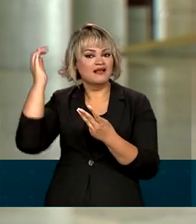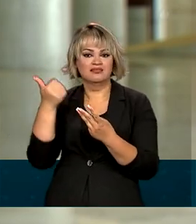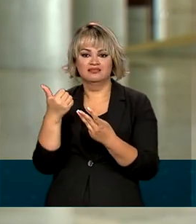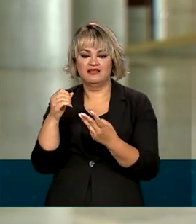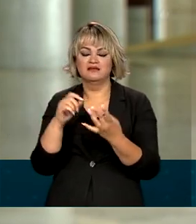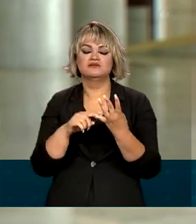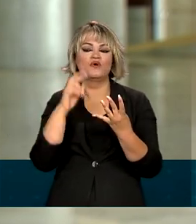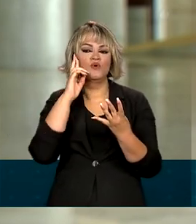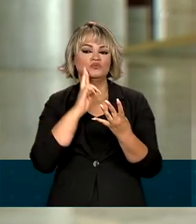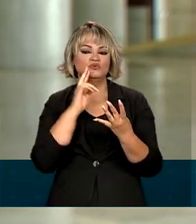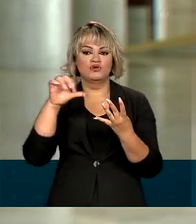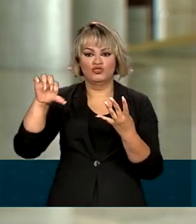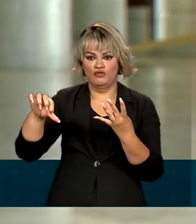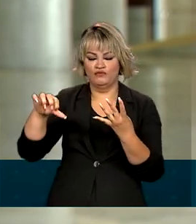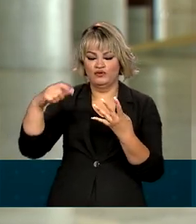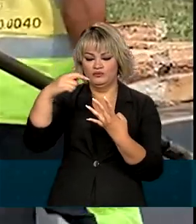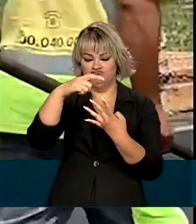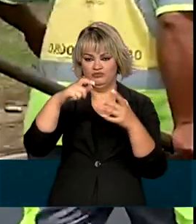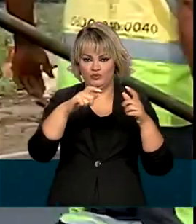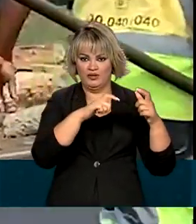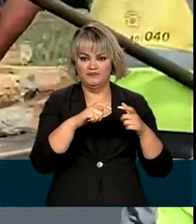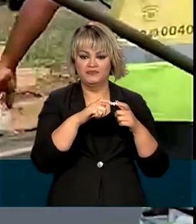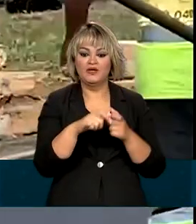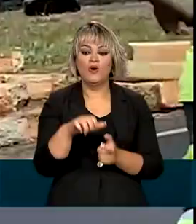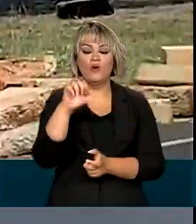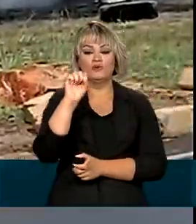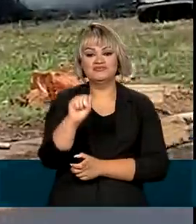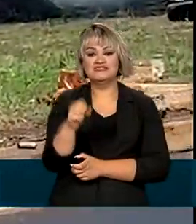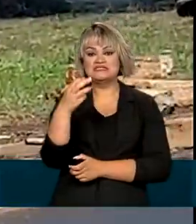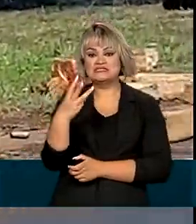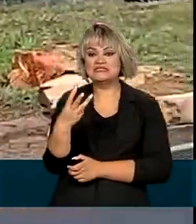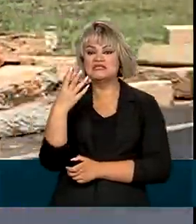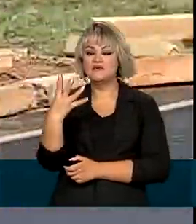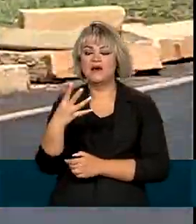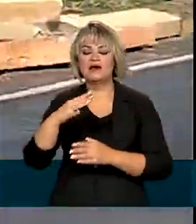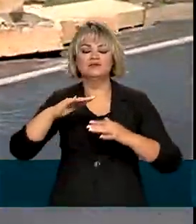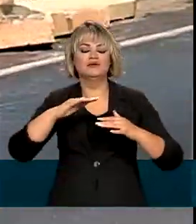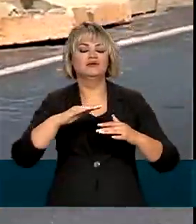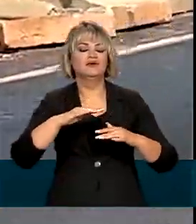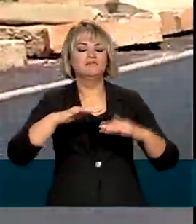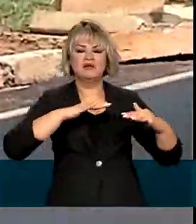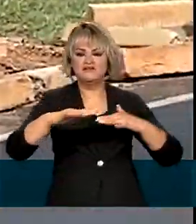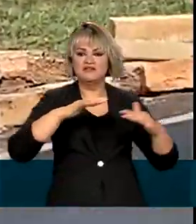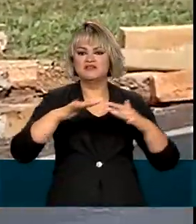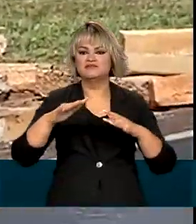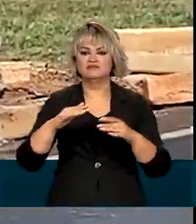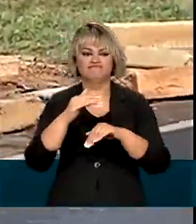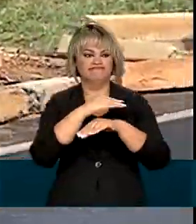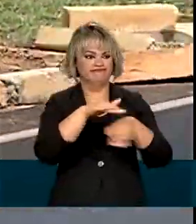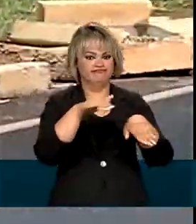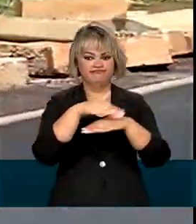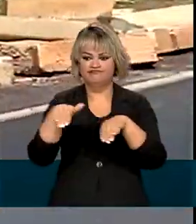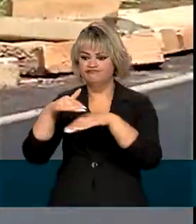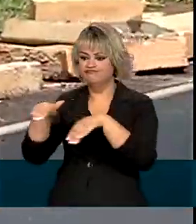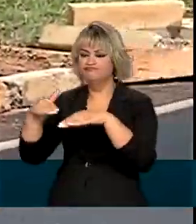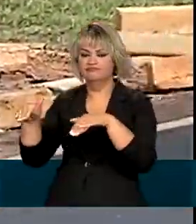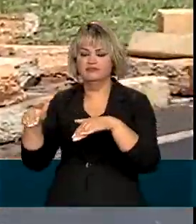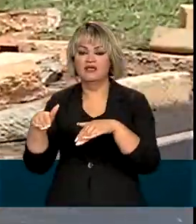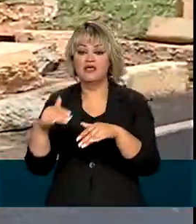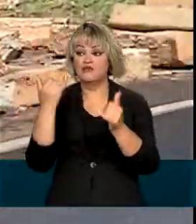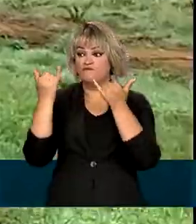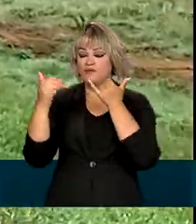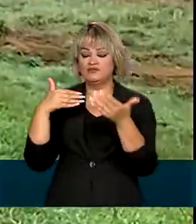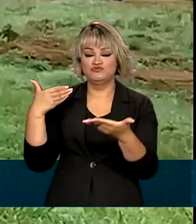com 9 pontos. Até agora, 834 manifestações foram desfeitas. Além disso, de acordo com os dados mais recentes,